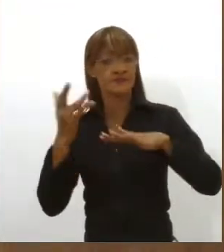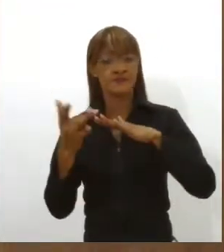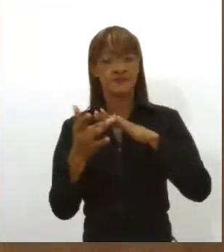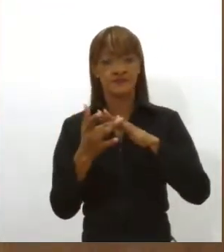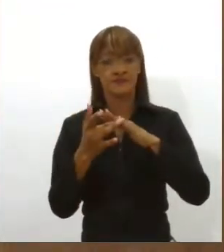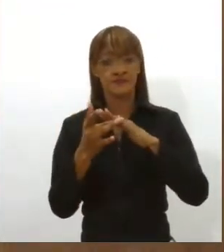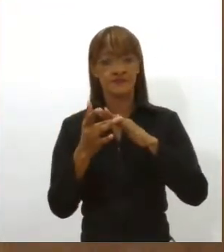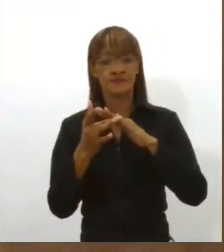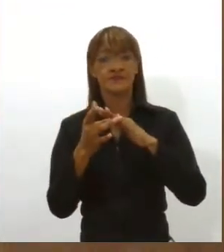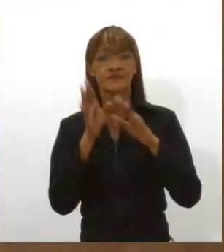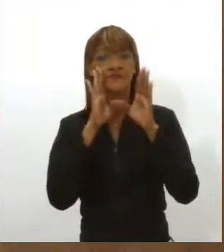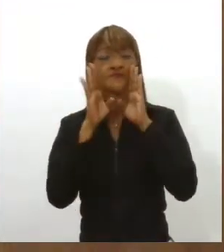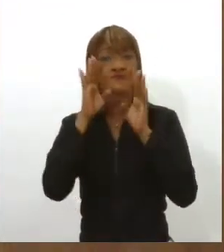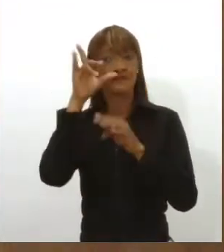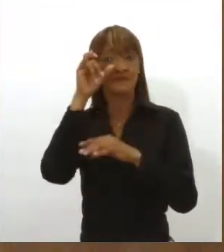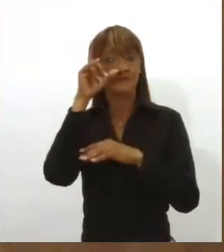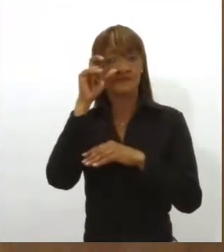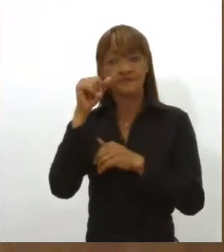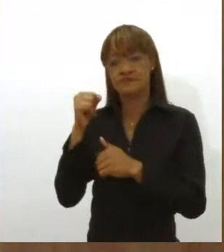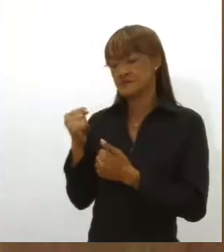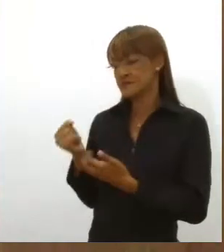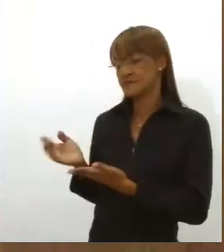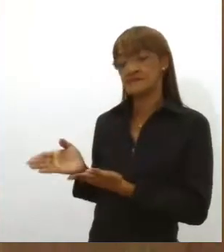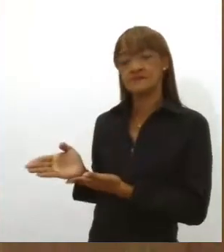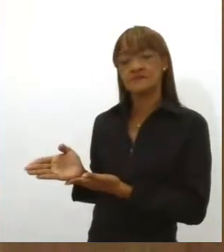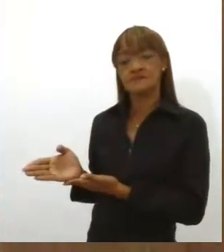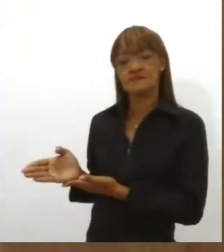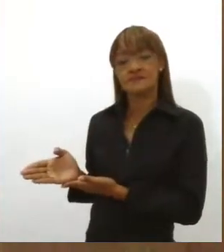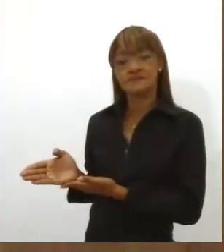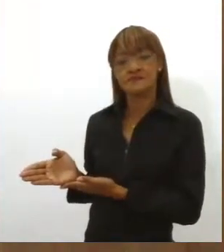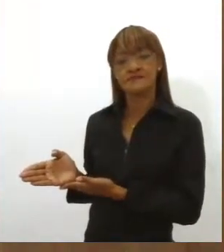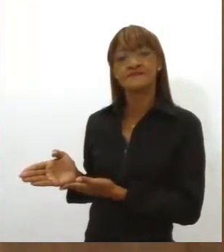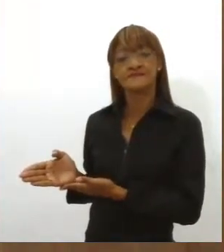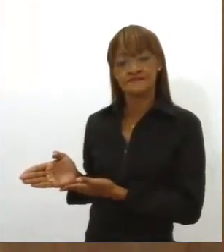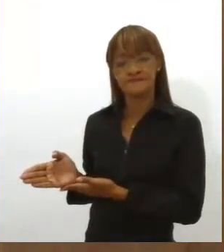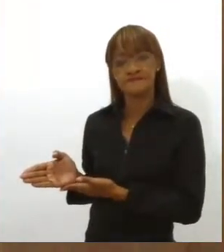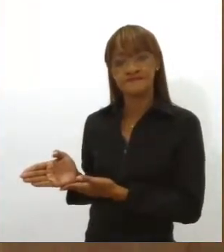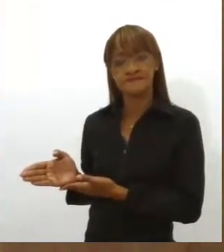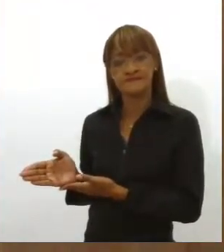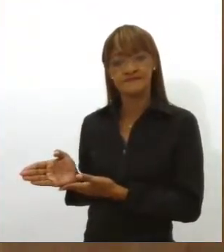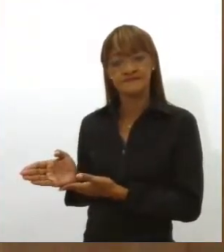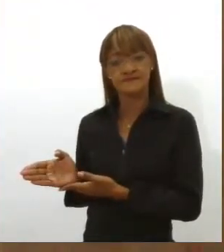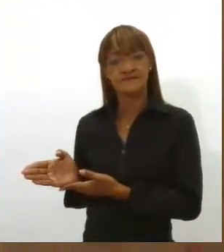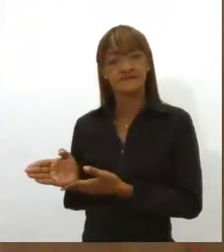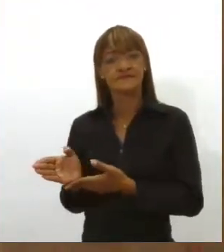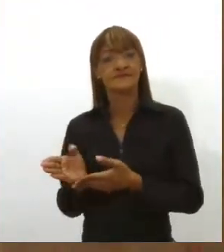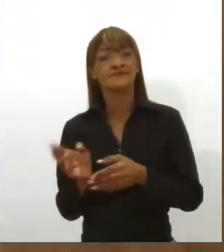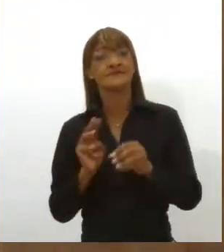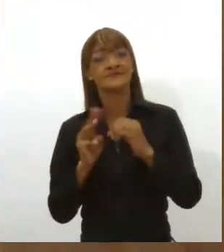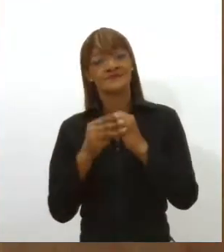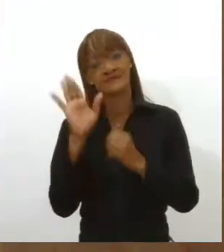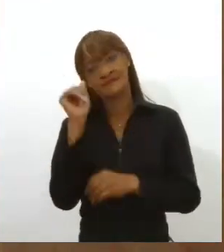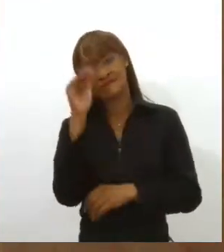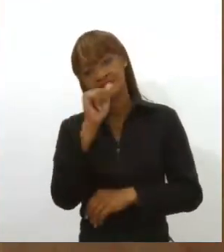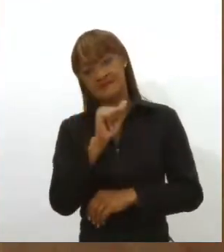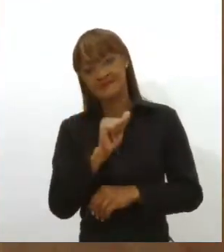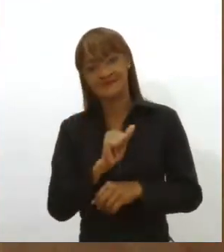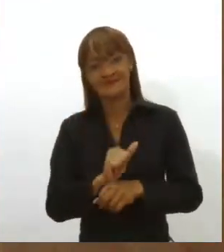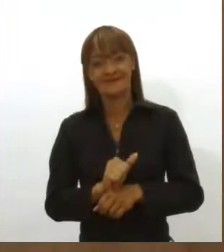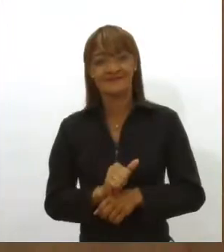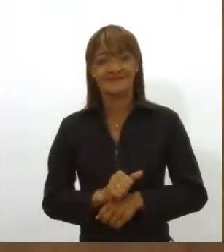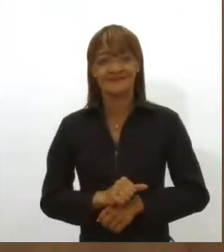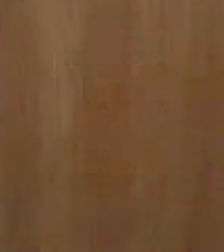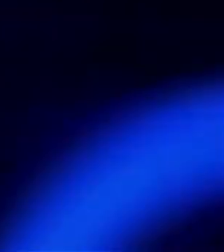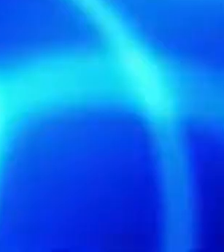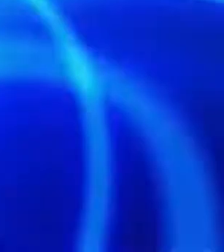Facebook e Instagram pelo arroba TV Alese 5.2. No Twitter, arroba TV Alese. Tchau, tchau. Até o nosso próximo encontro. Até lá.